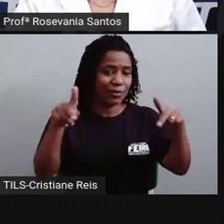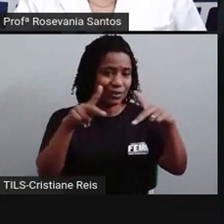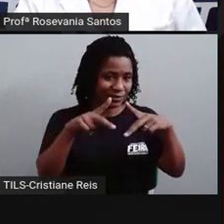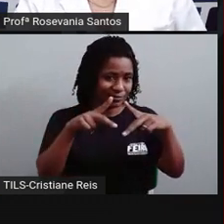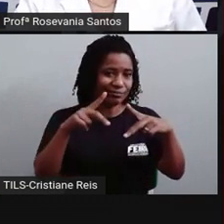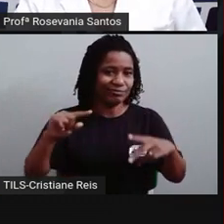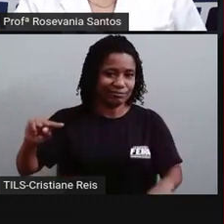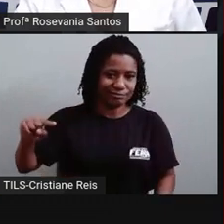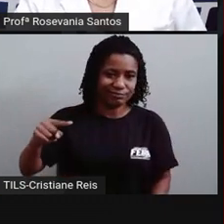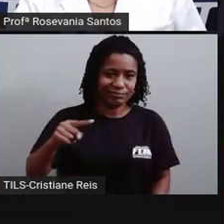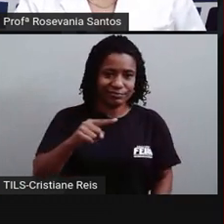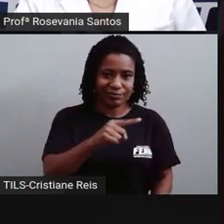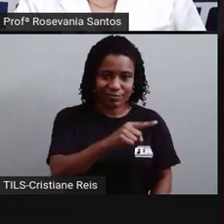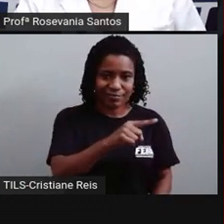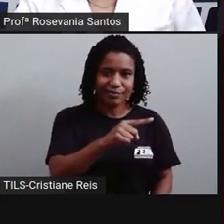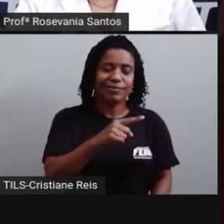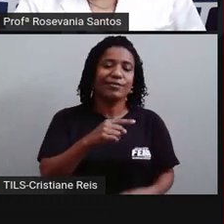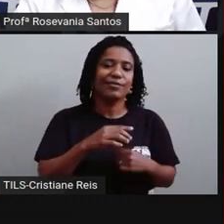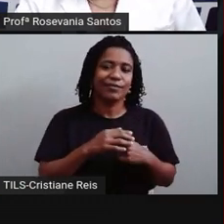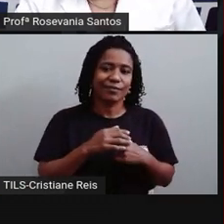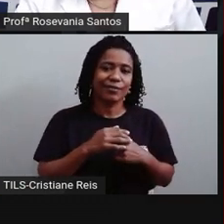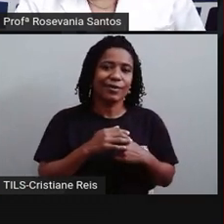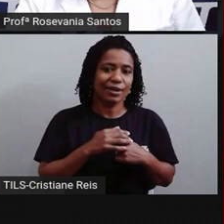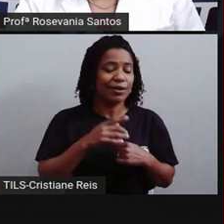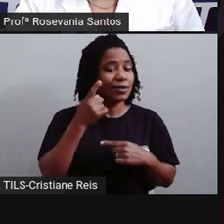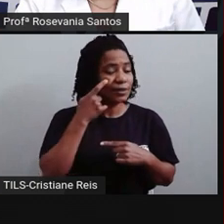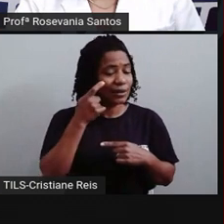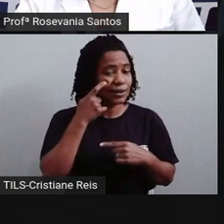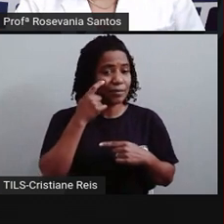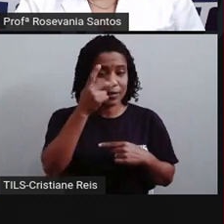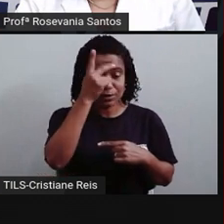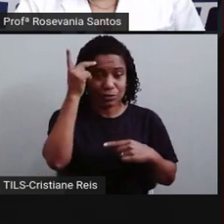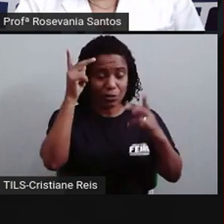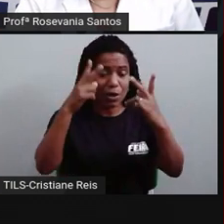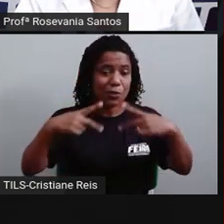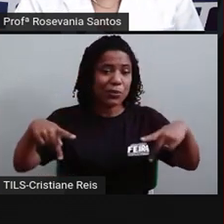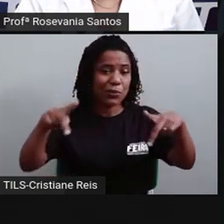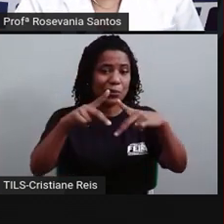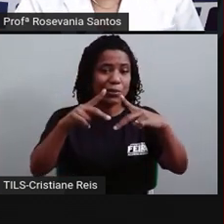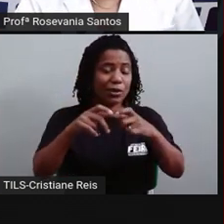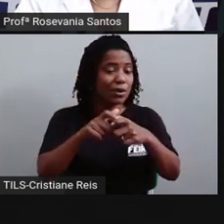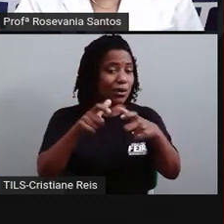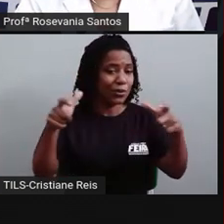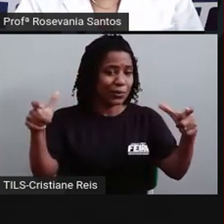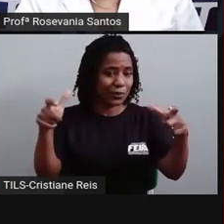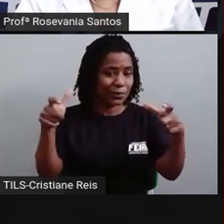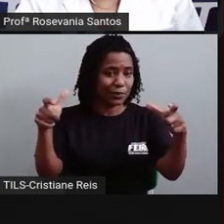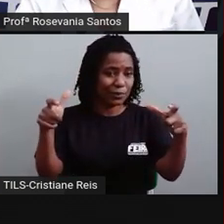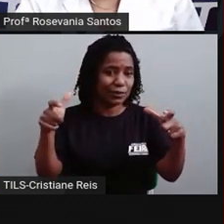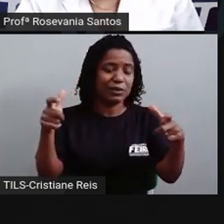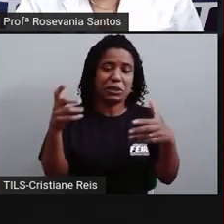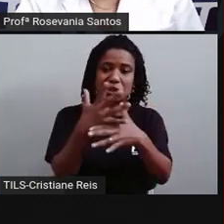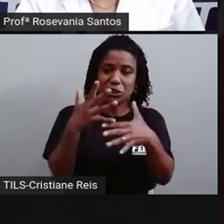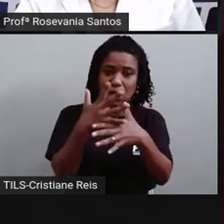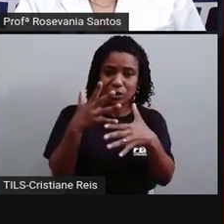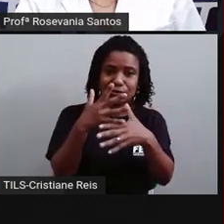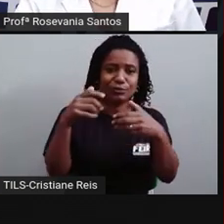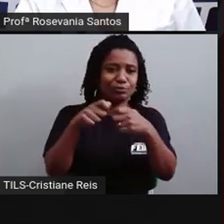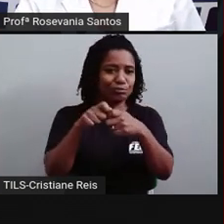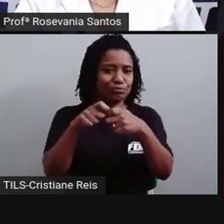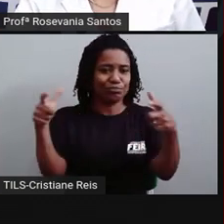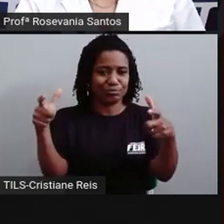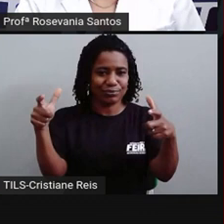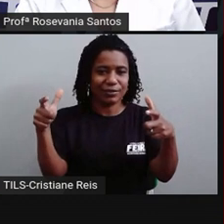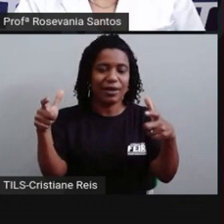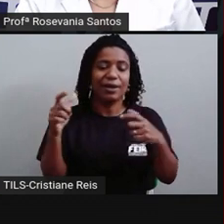e também, além da concentração populacional, que a gente tem uma área de maior densidade, né, que tem mais gente, e